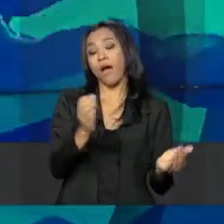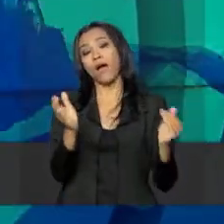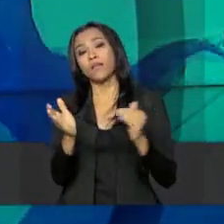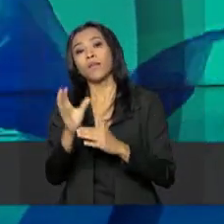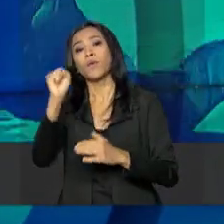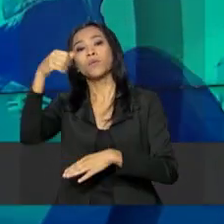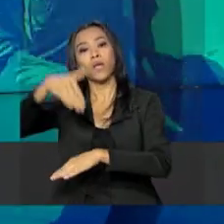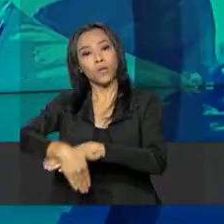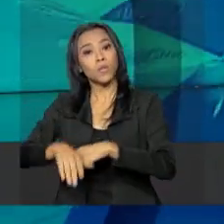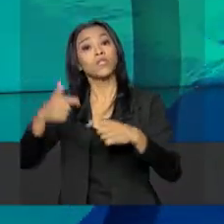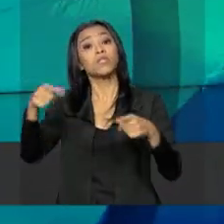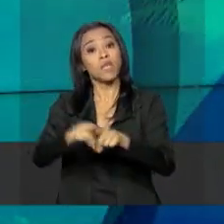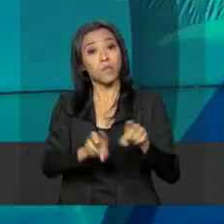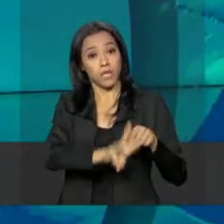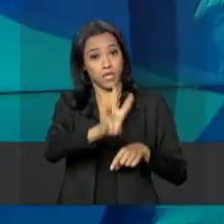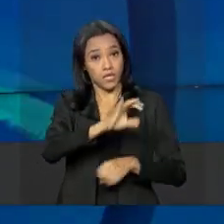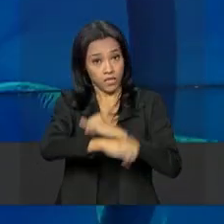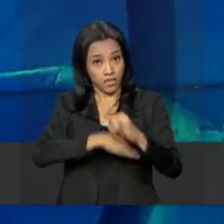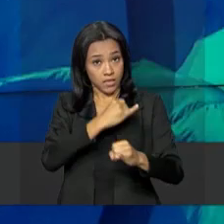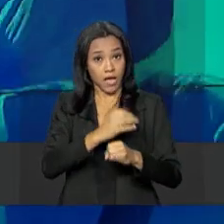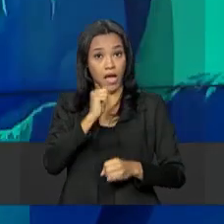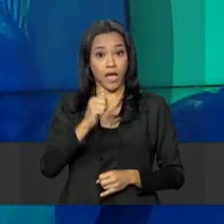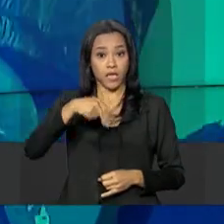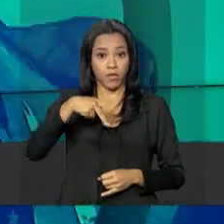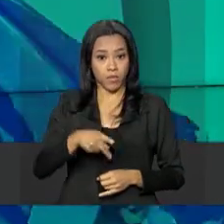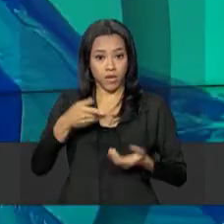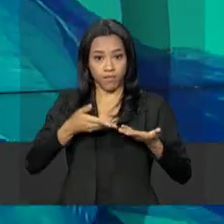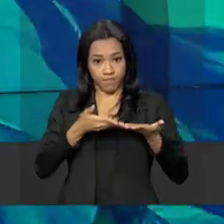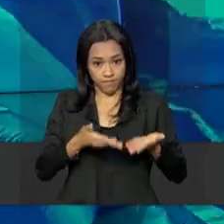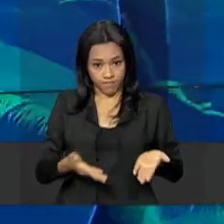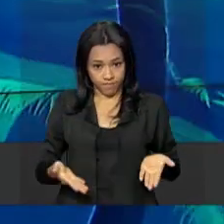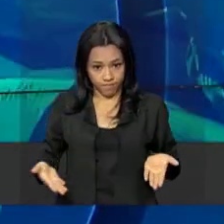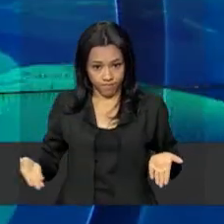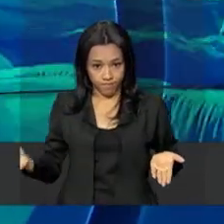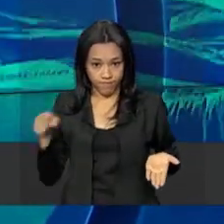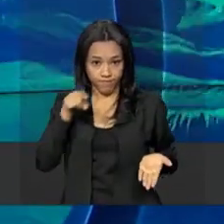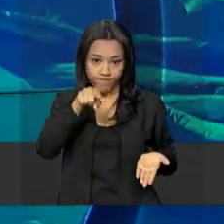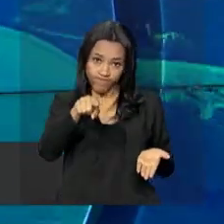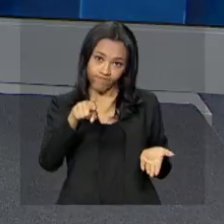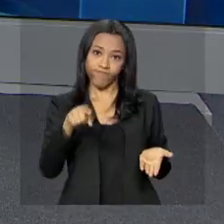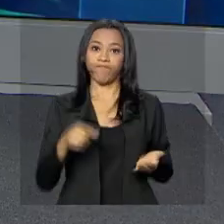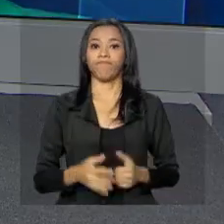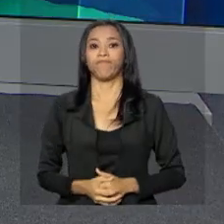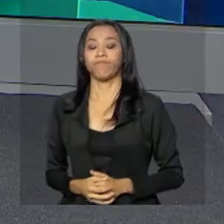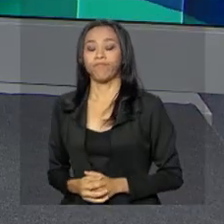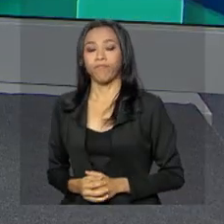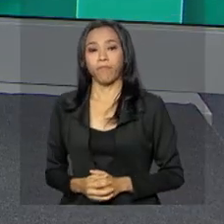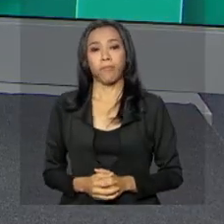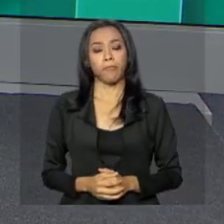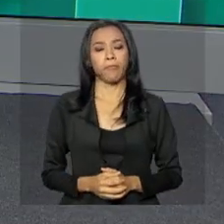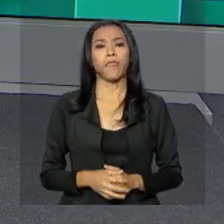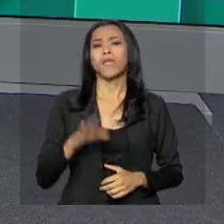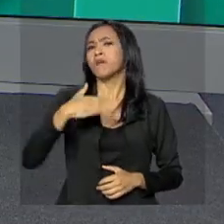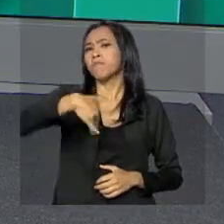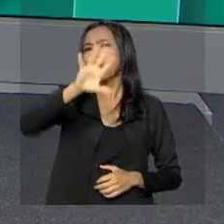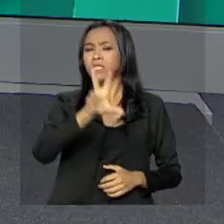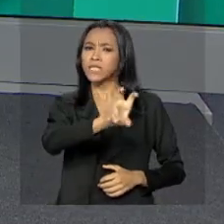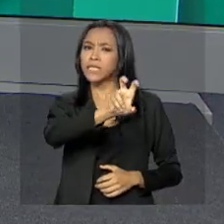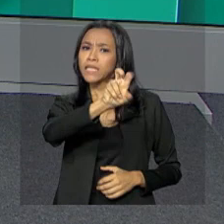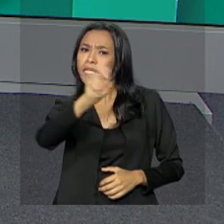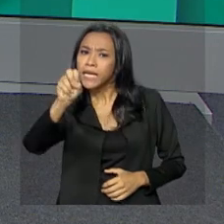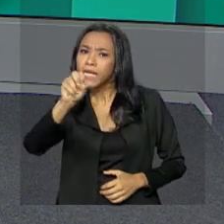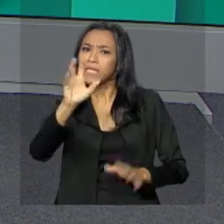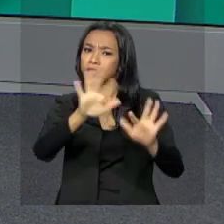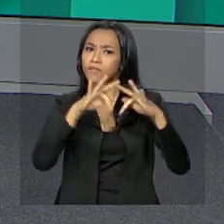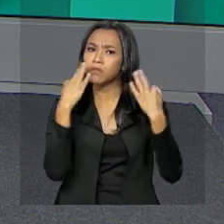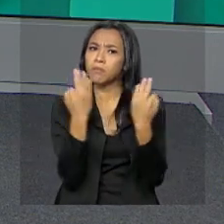site da ANP, anp.gov.br, na aba Fale Conosco. Mais de 500 famílias de